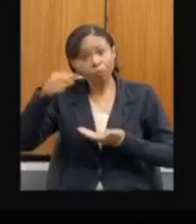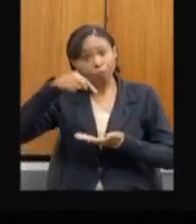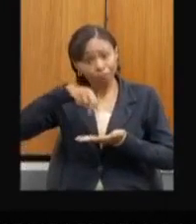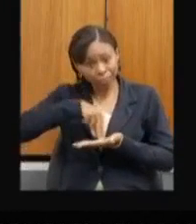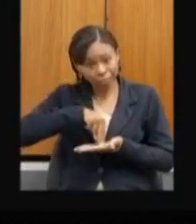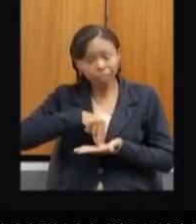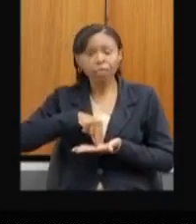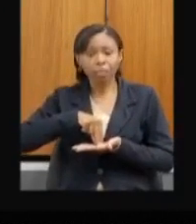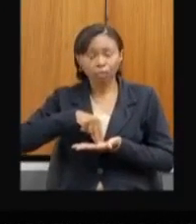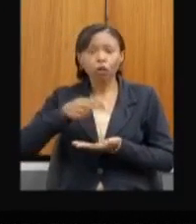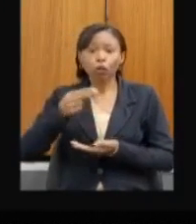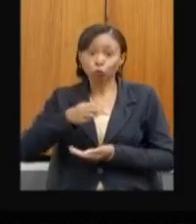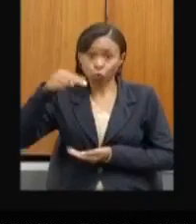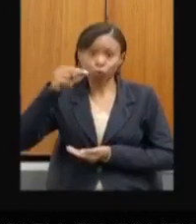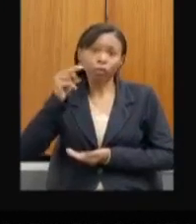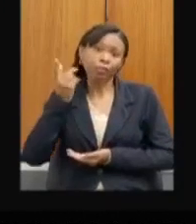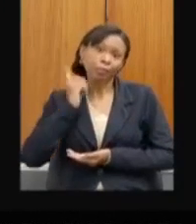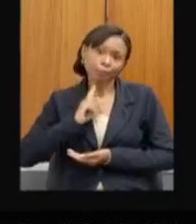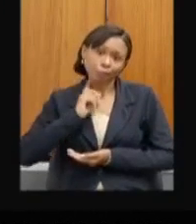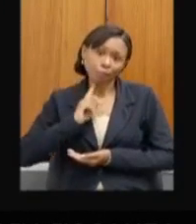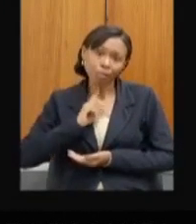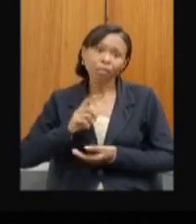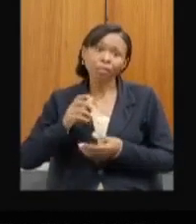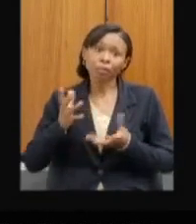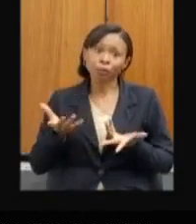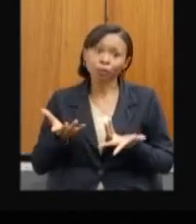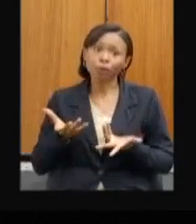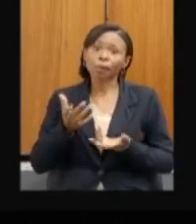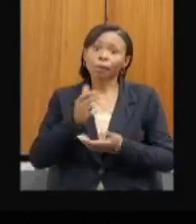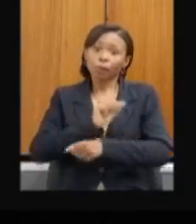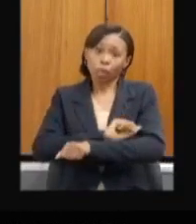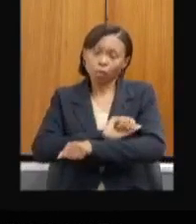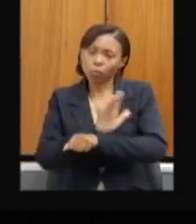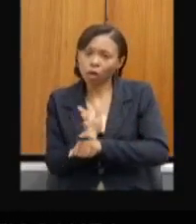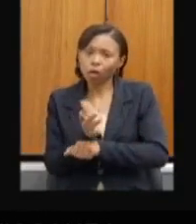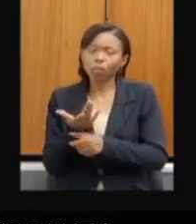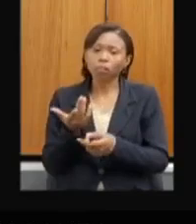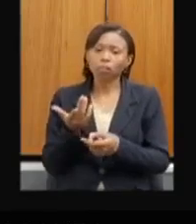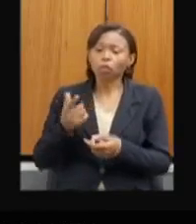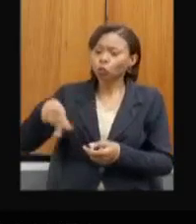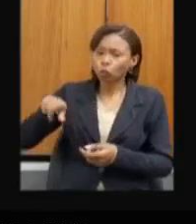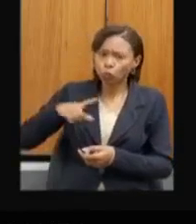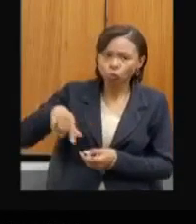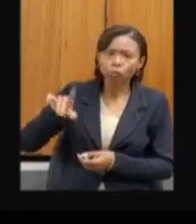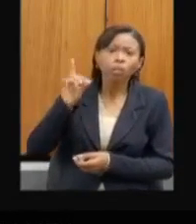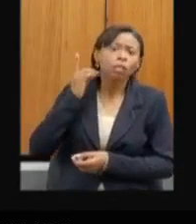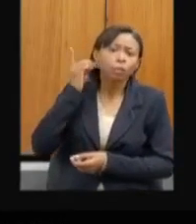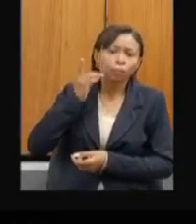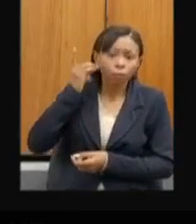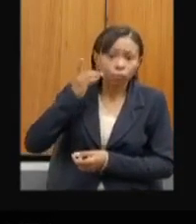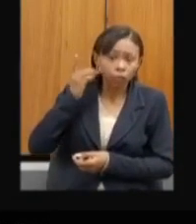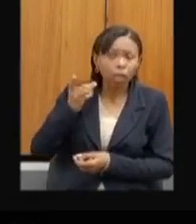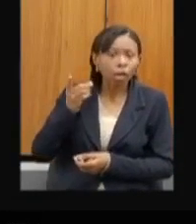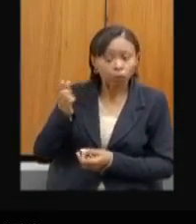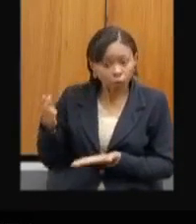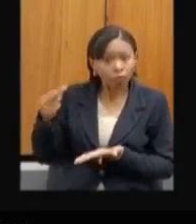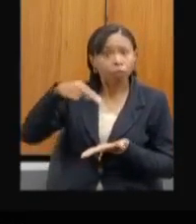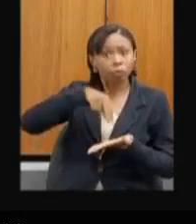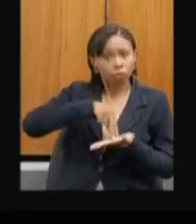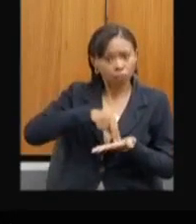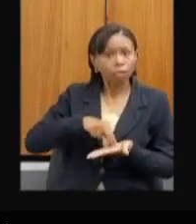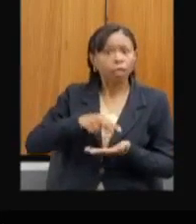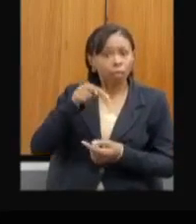o deputado Gil, com o deputado Tadeuzinho, com o deputado Zé Reis, a Leninha, o Arlen e o Virgiro Guimarães